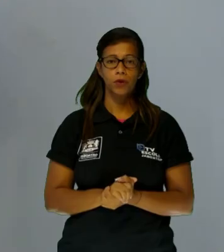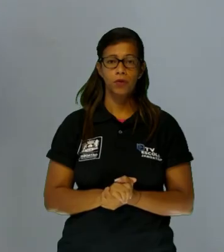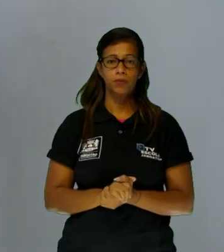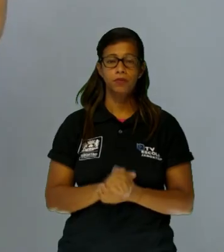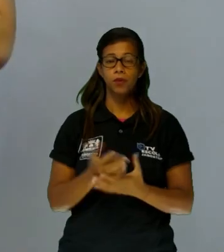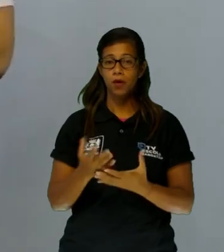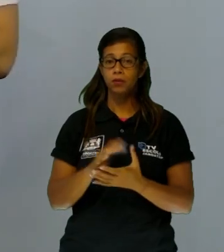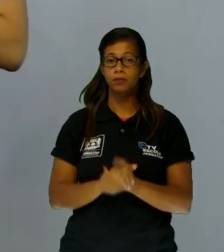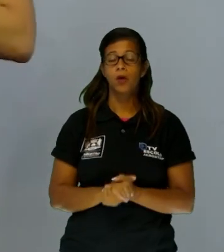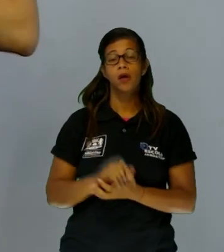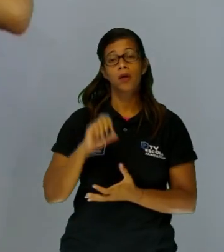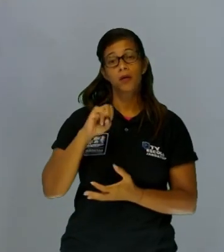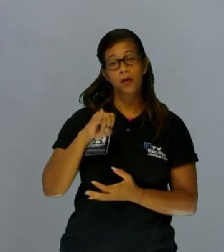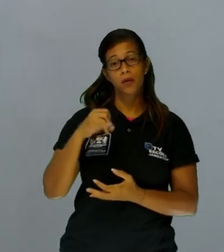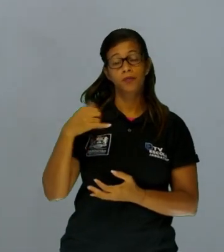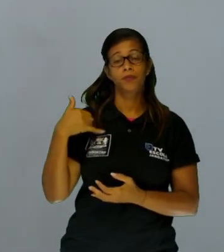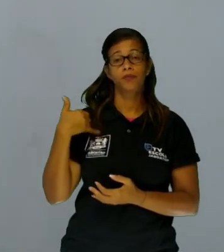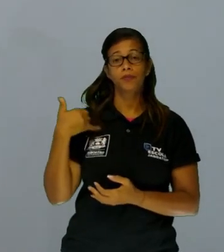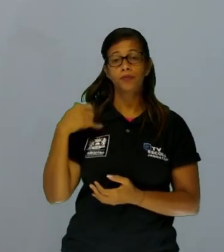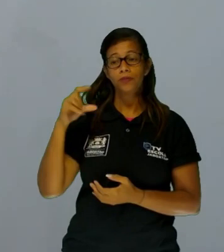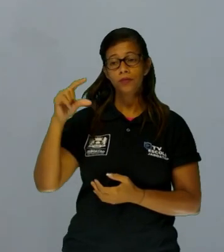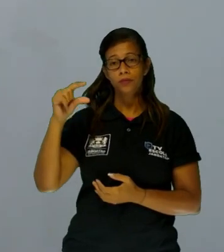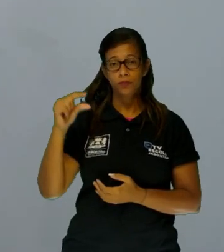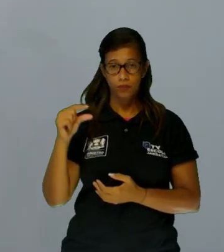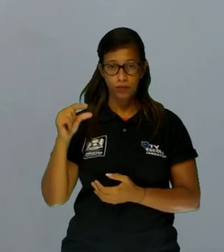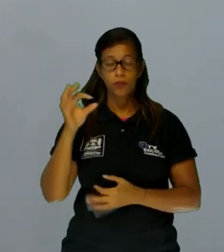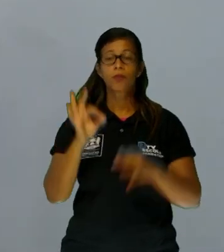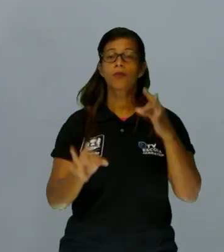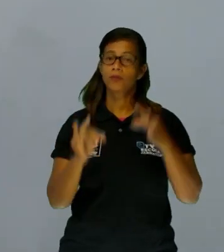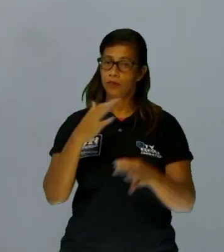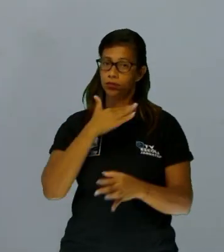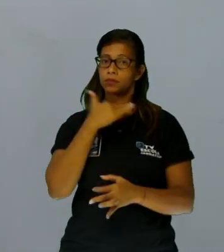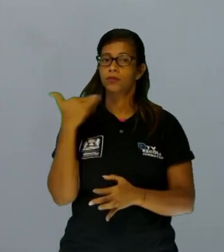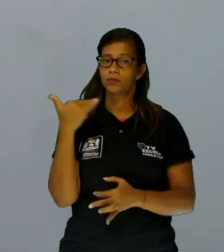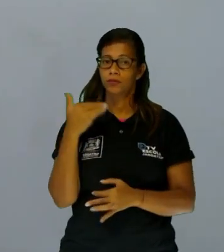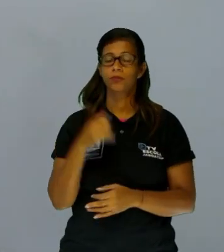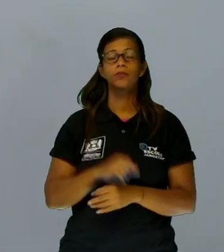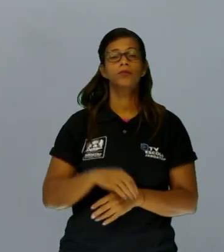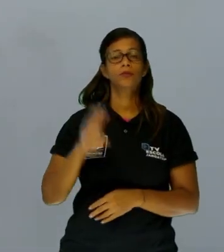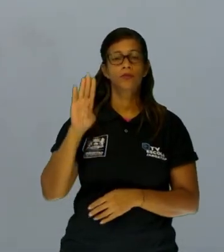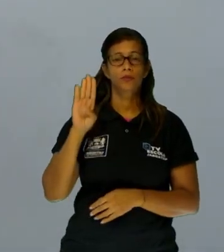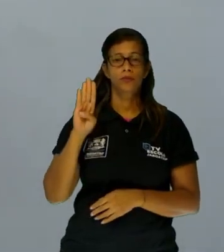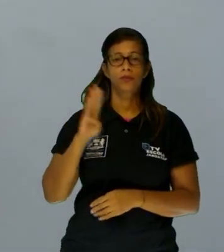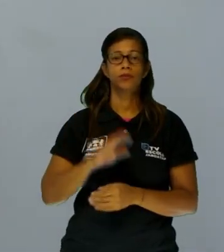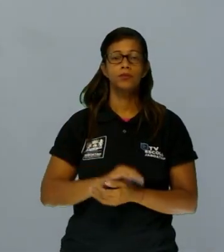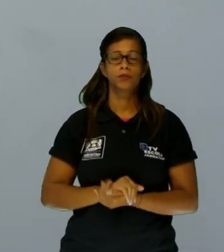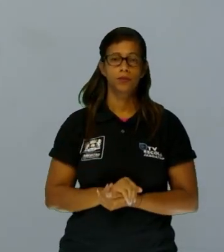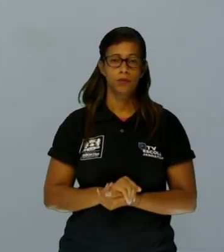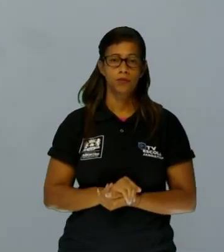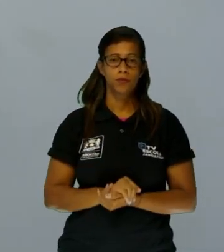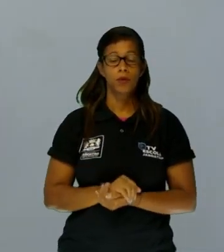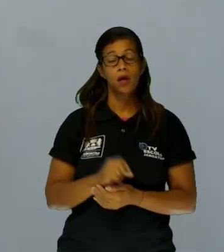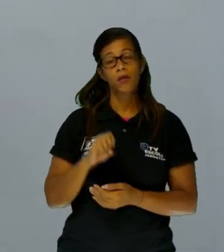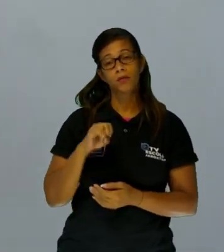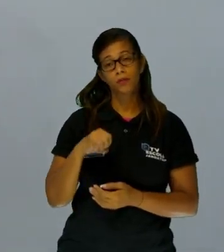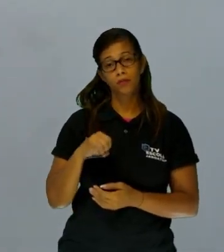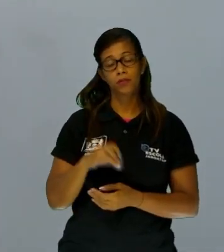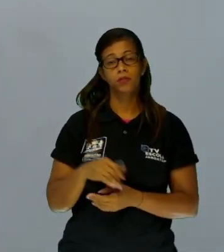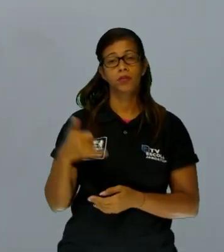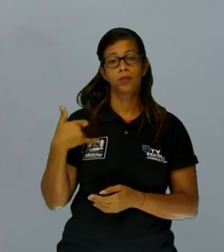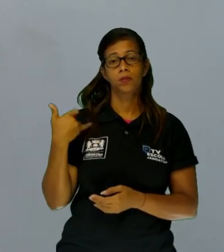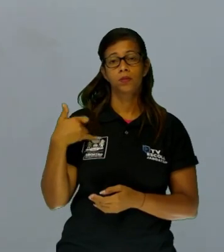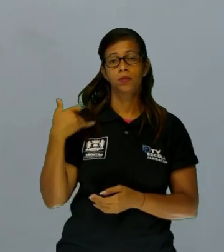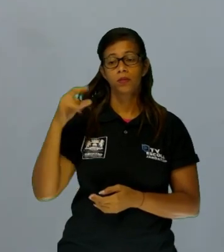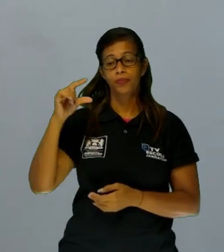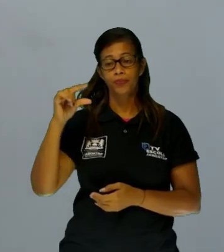Se reduzir a maioridade, é que a justiça vai morrer, né? Letra B. Caso a maioridade penal seja reduzida, a justiça